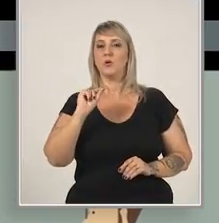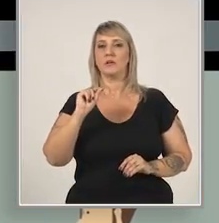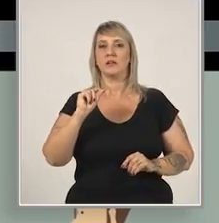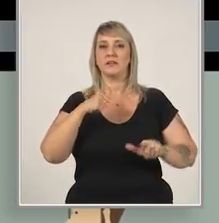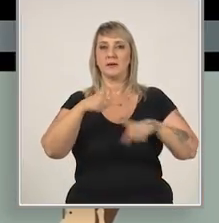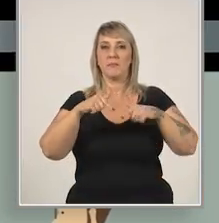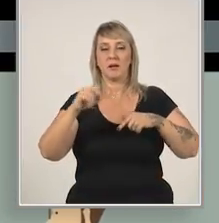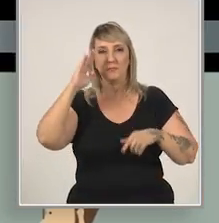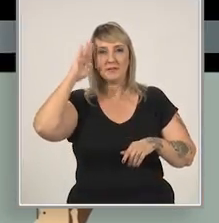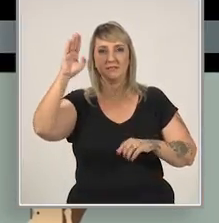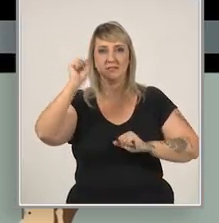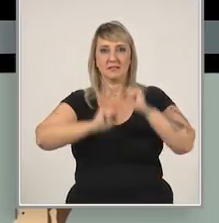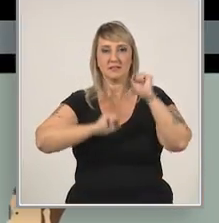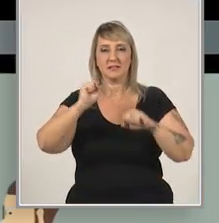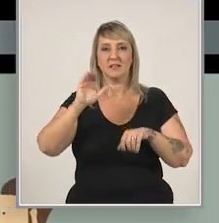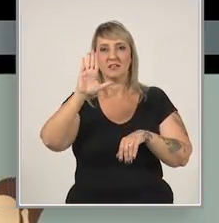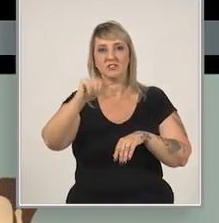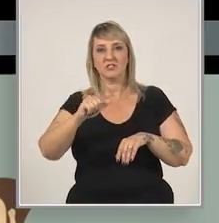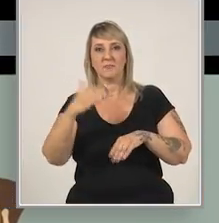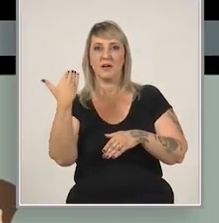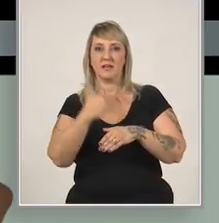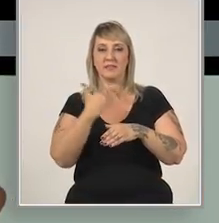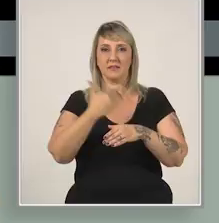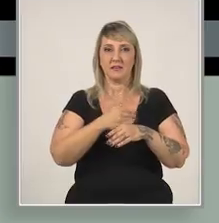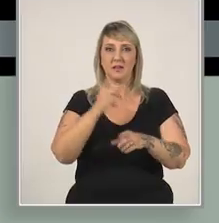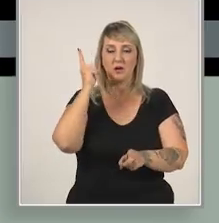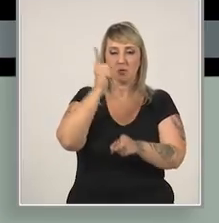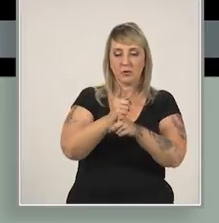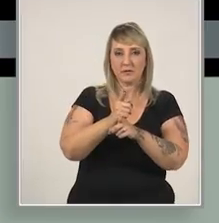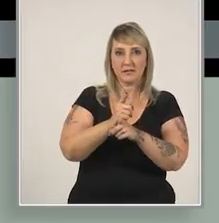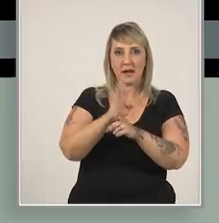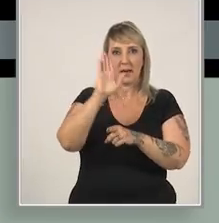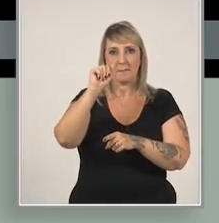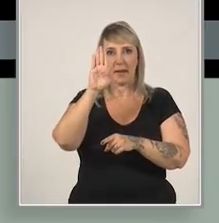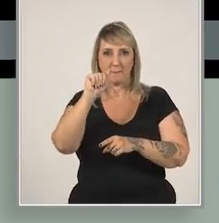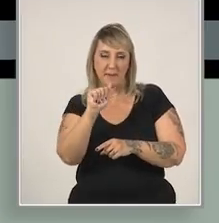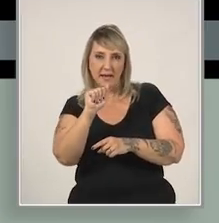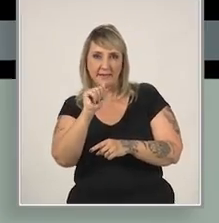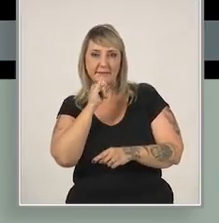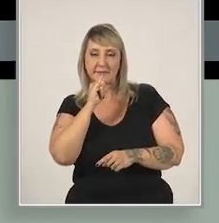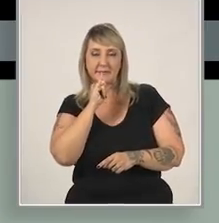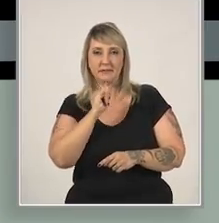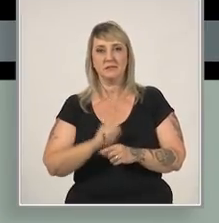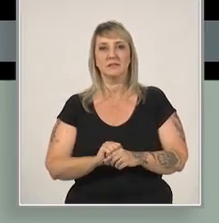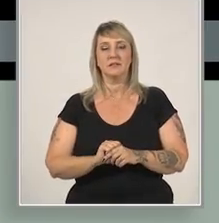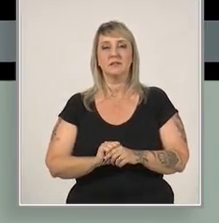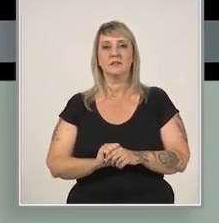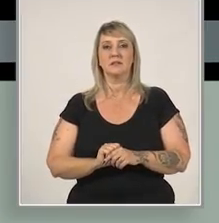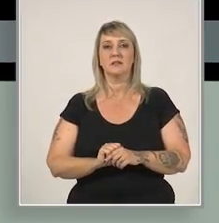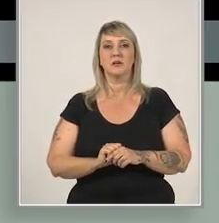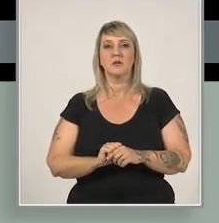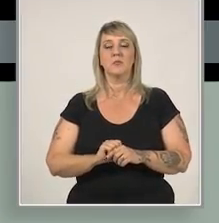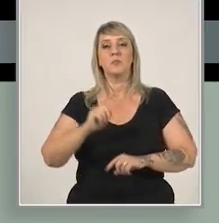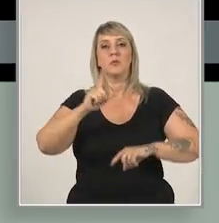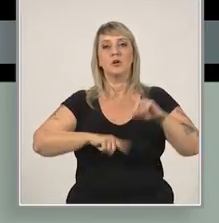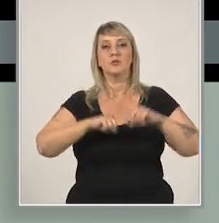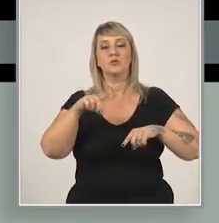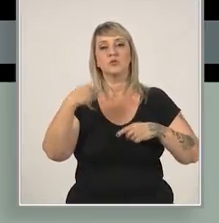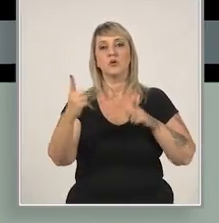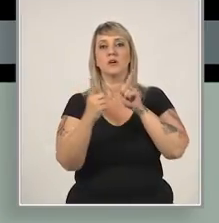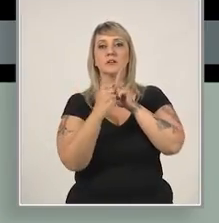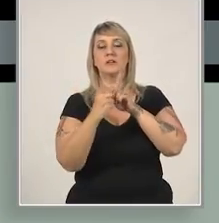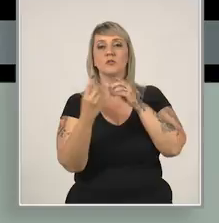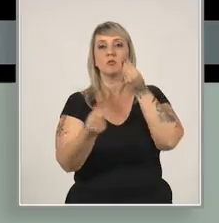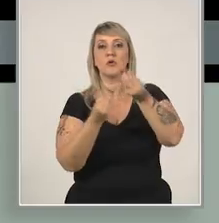atividade principal da empresa, chamar um táxi ou encontrar uma babá, por exemplo. O produto ou serviço oferecido e de que